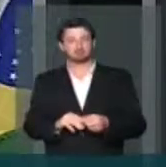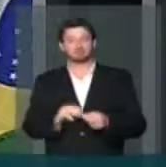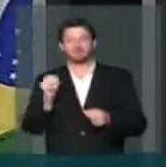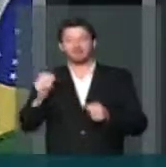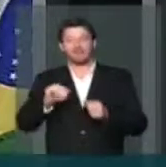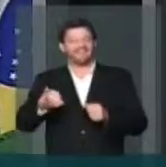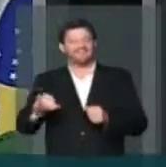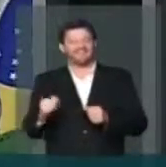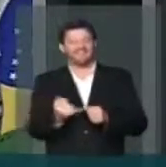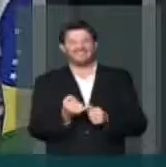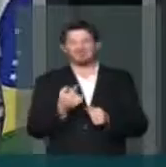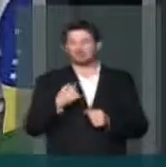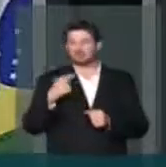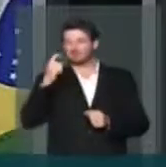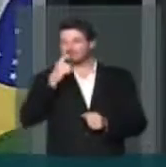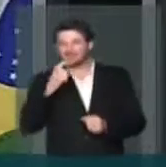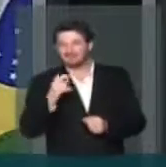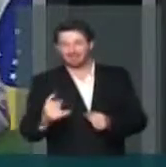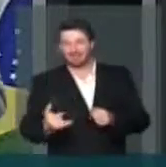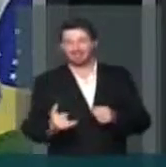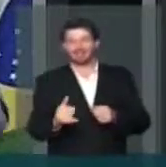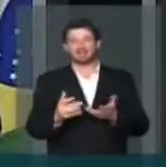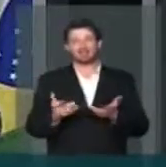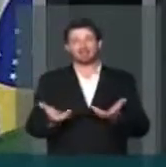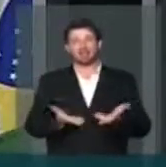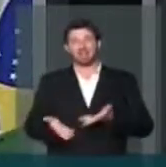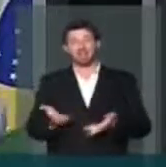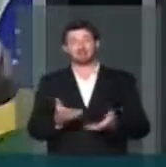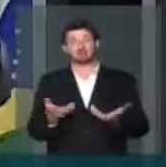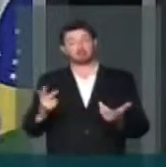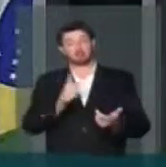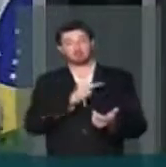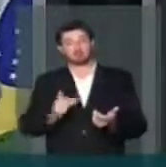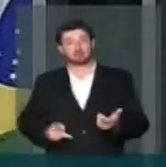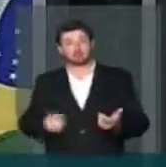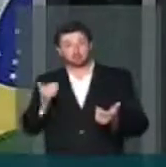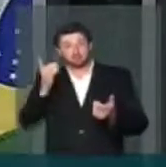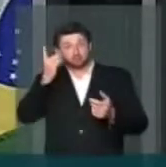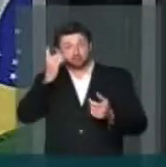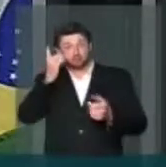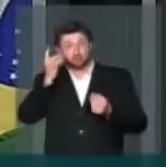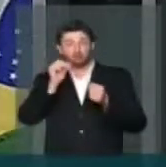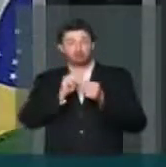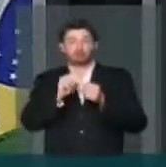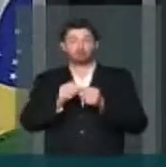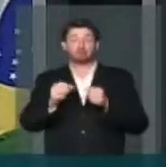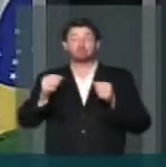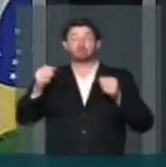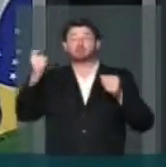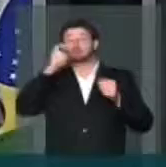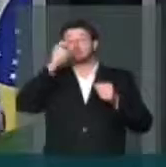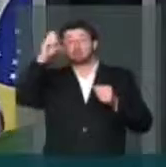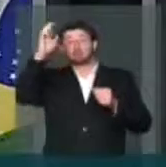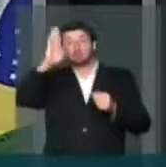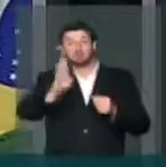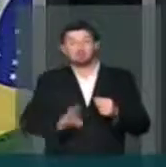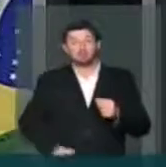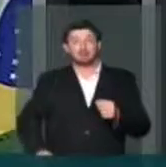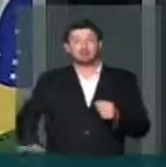tirar um proveito dessa mentira. A presidente da república mentiu para todo o povo brasileiro,